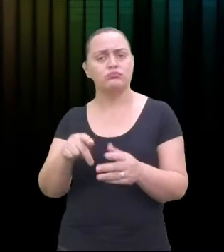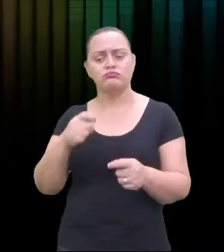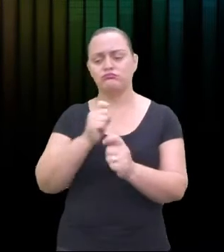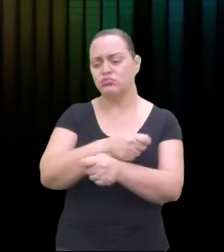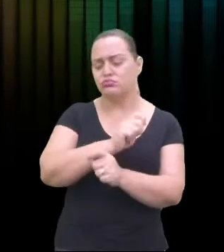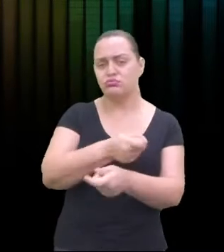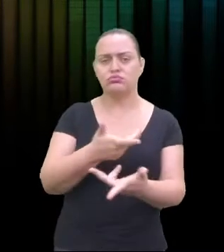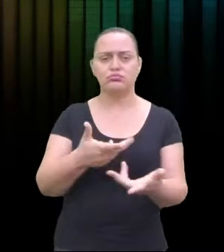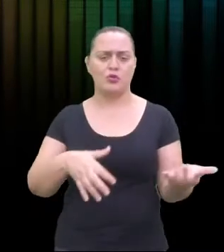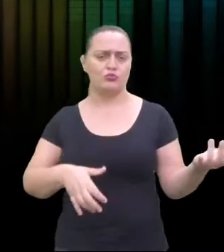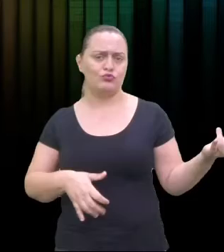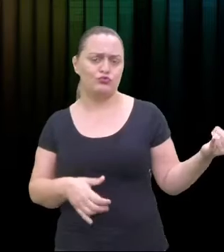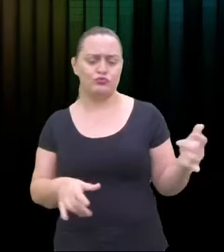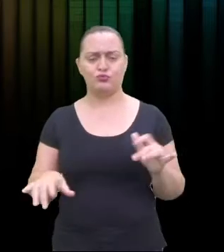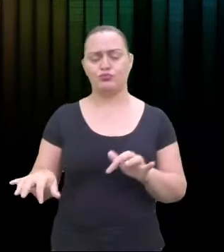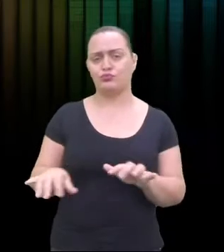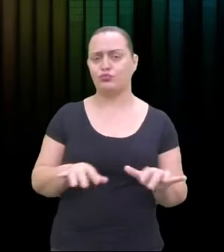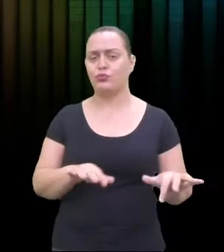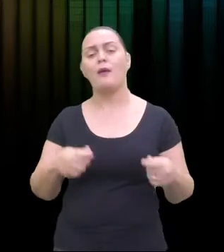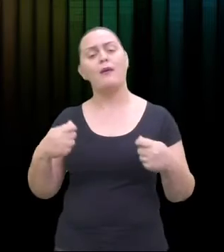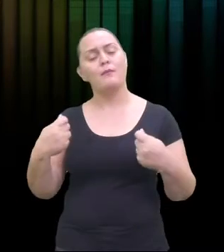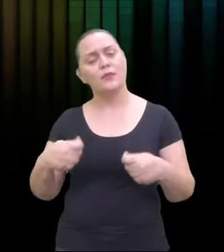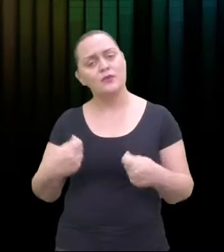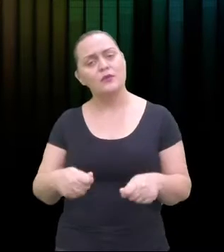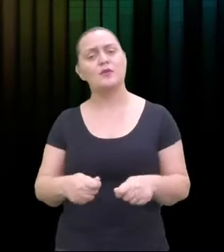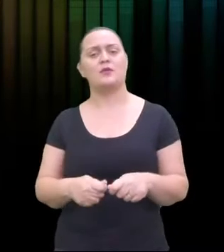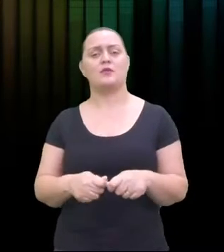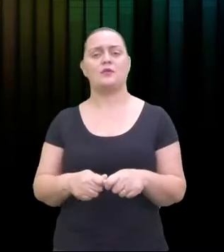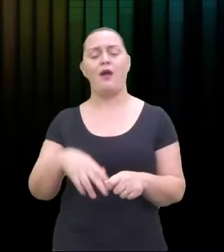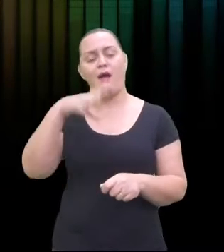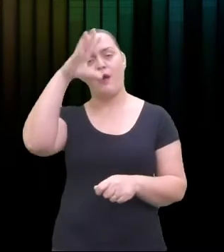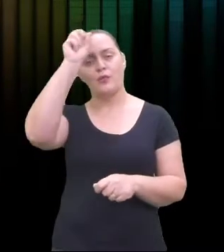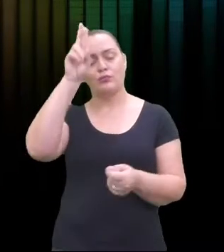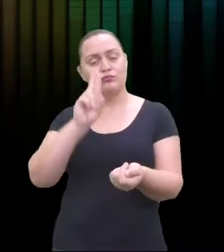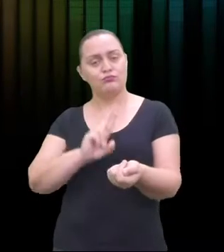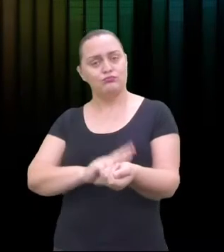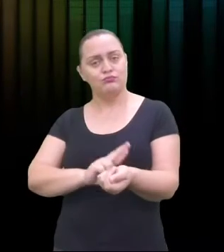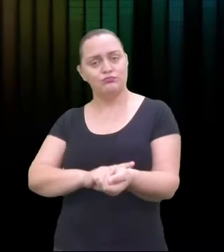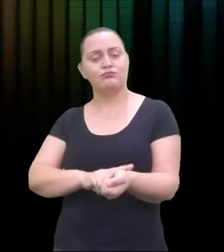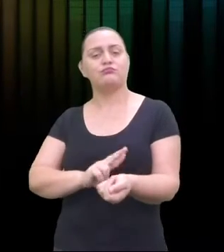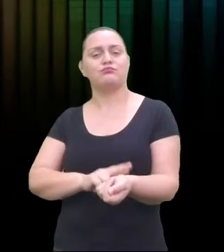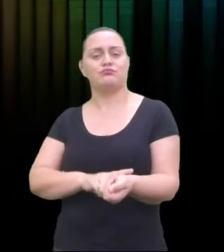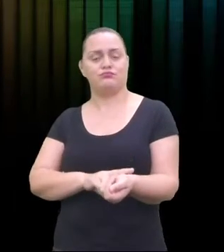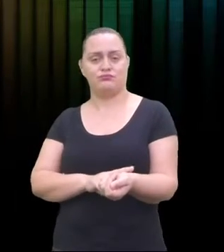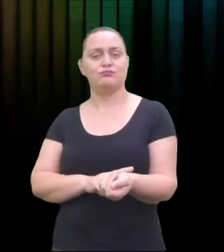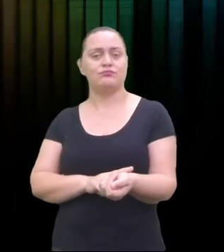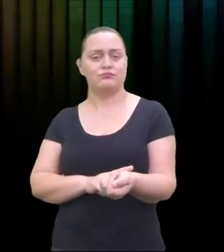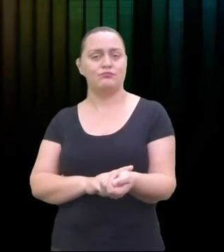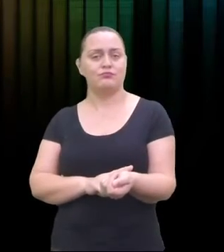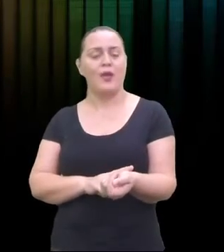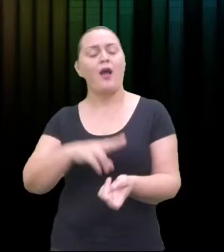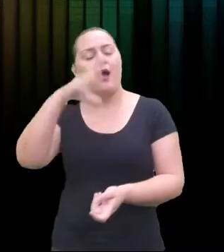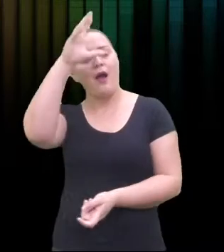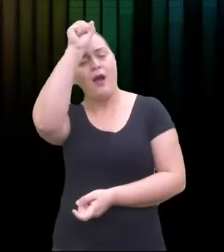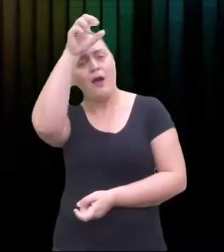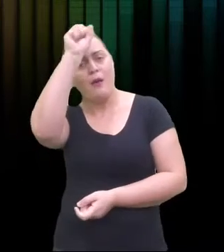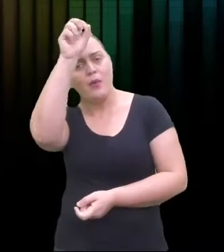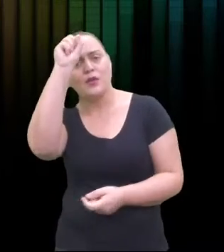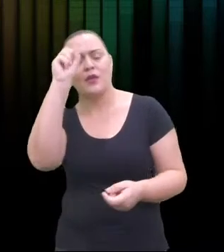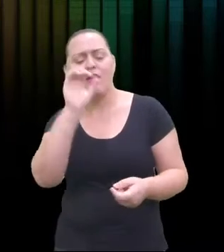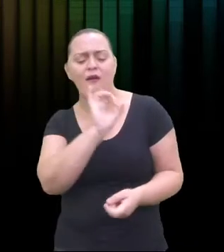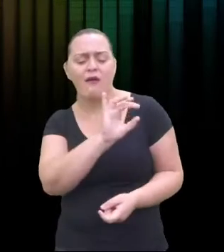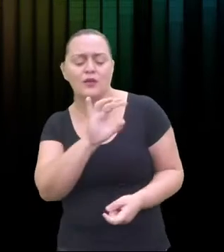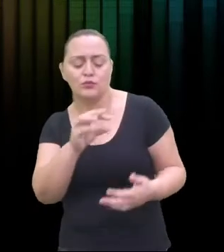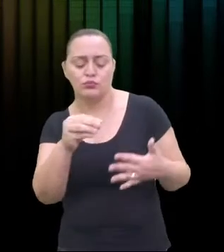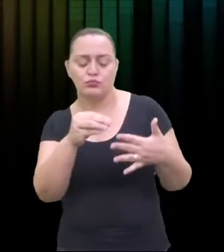por sinais chamados de notas escritas na música, como se dão o nome de notação musical. Então, assim, quando você